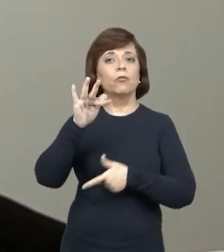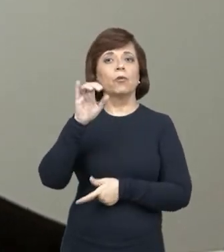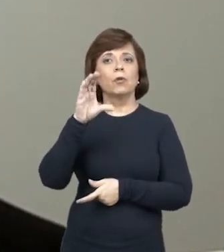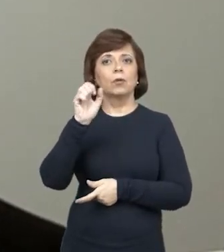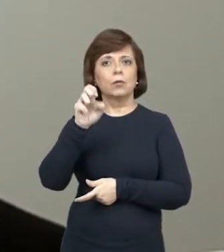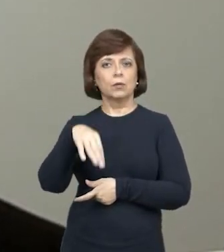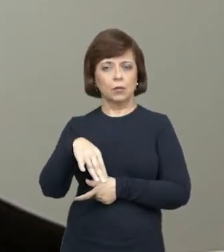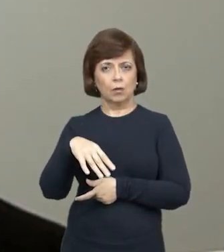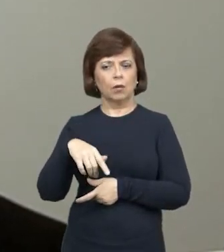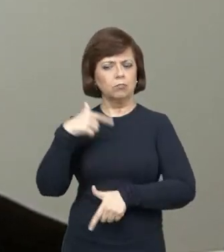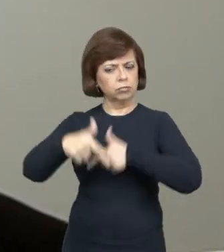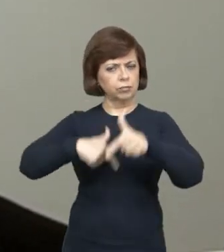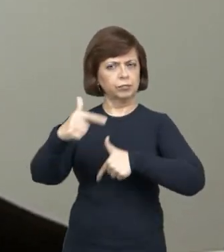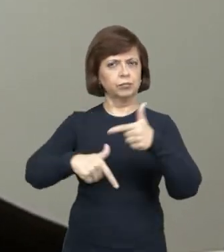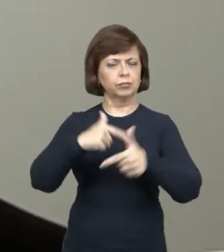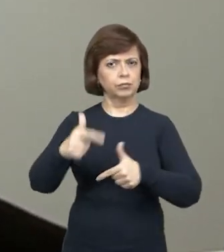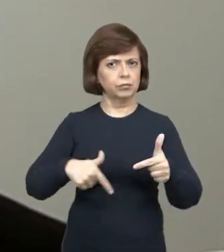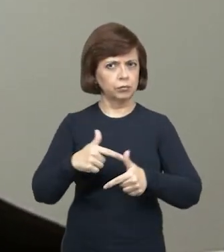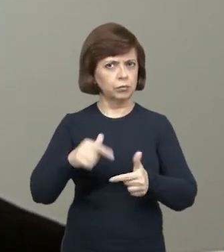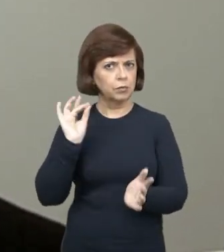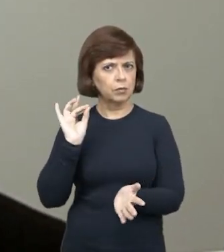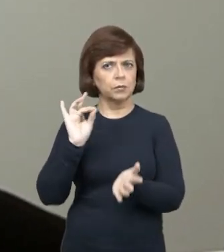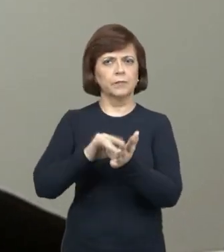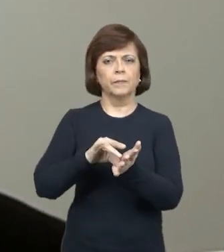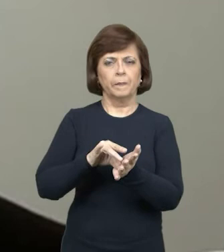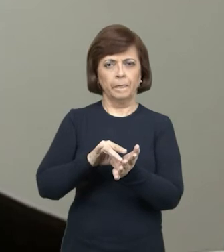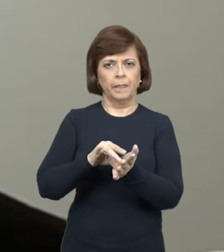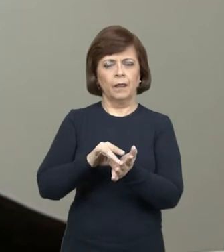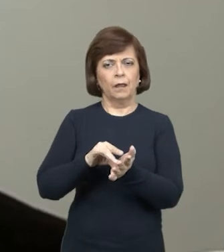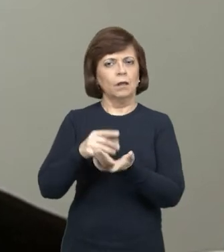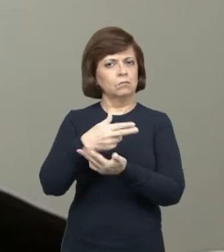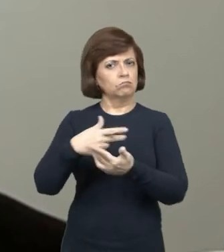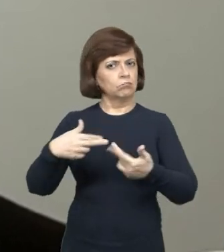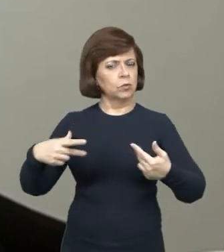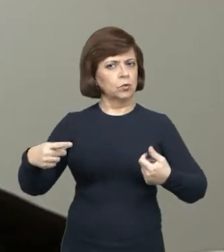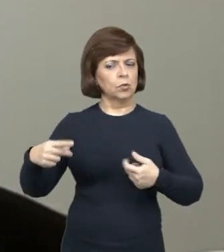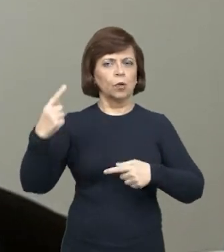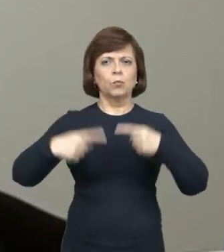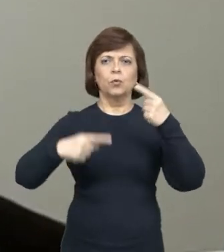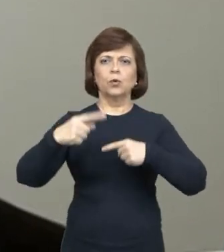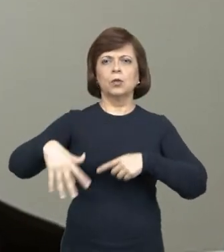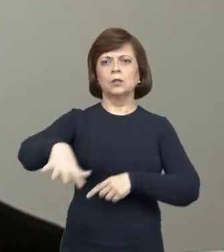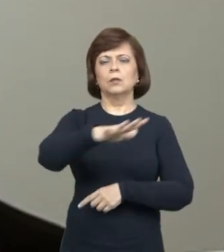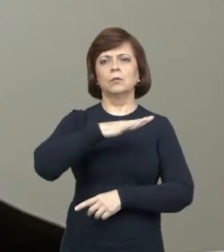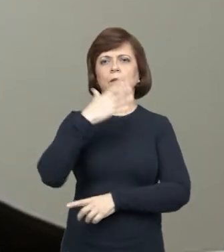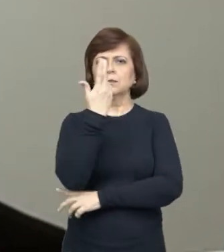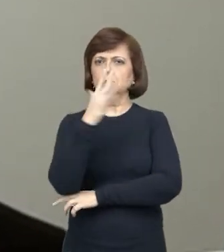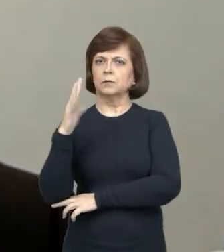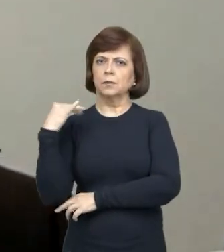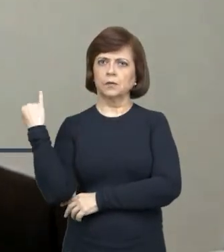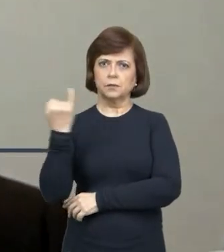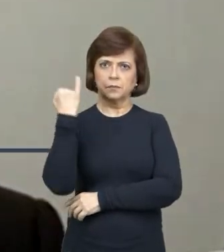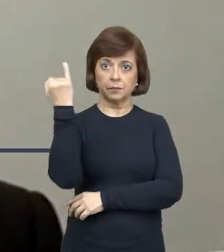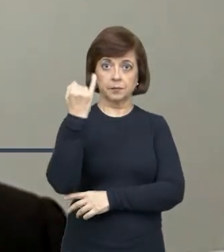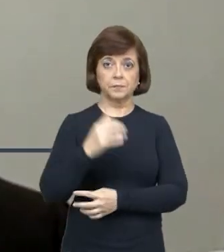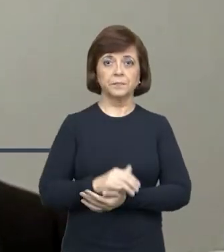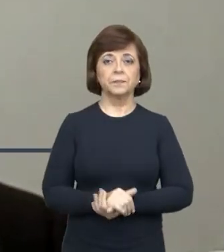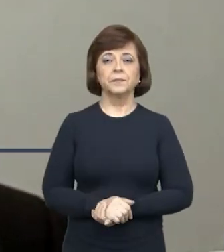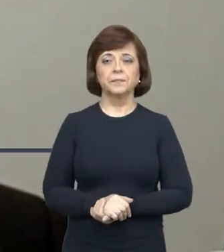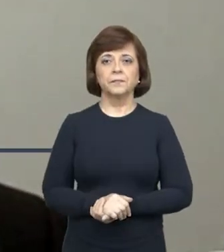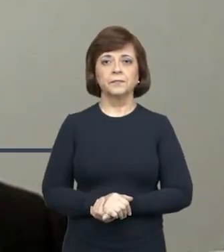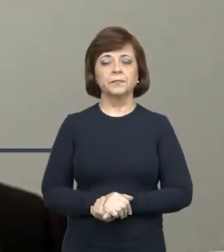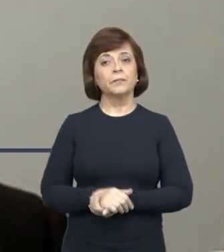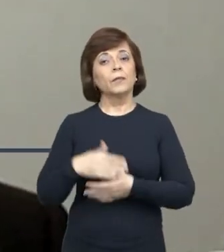FECAM pujante e efetivo no custeio das políticas ambientais de nosso Estado, que são tão prementes. Bom,